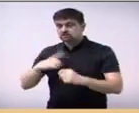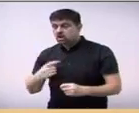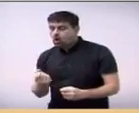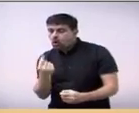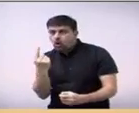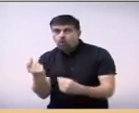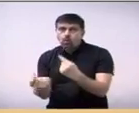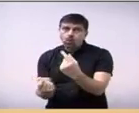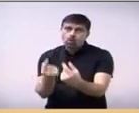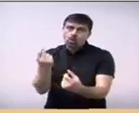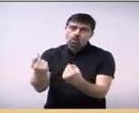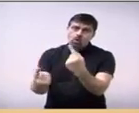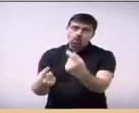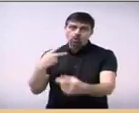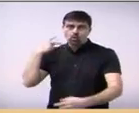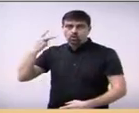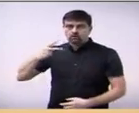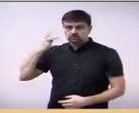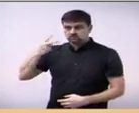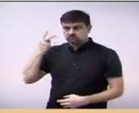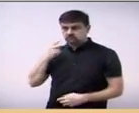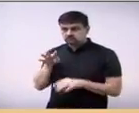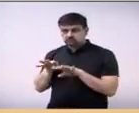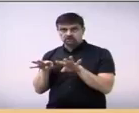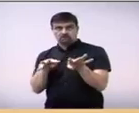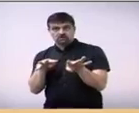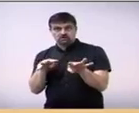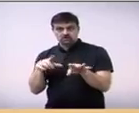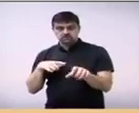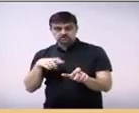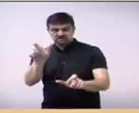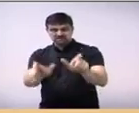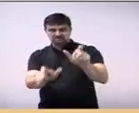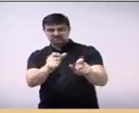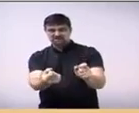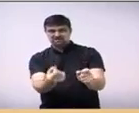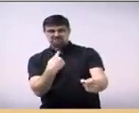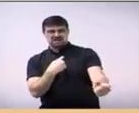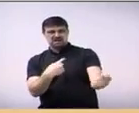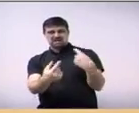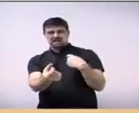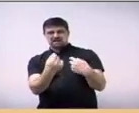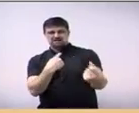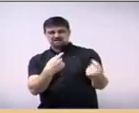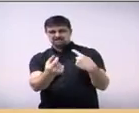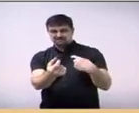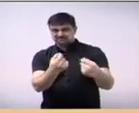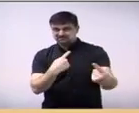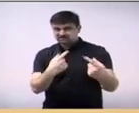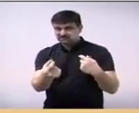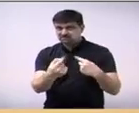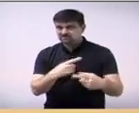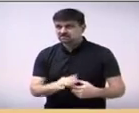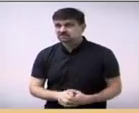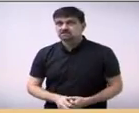pessoas, alguns cidadãos que dirigiram-se aos vereadores e sob o